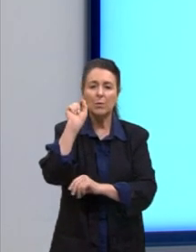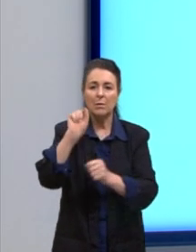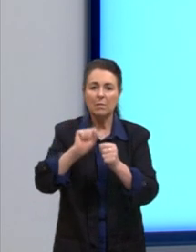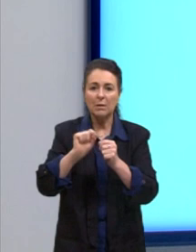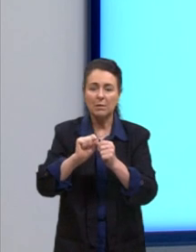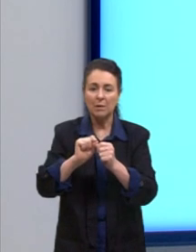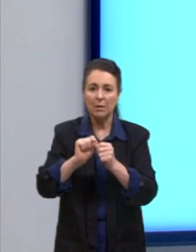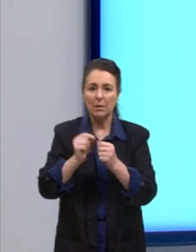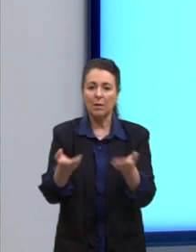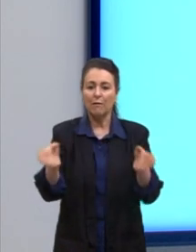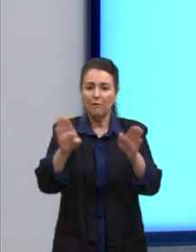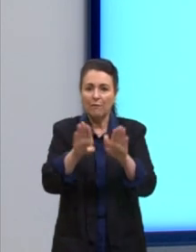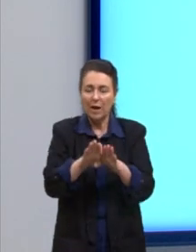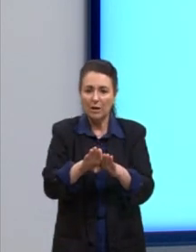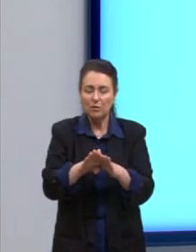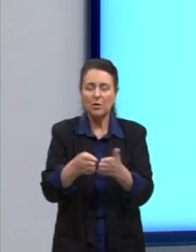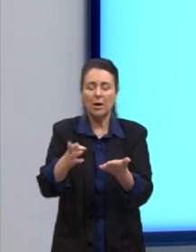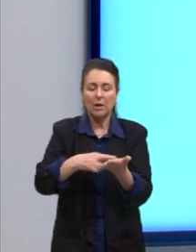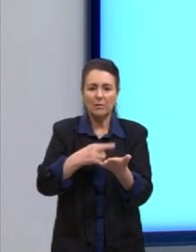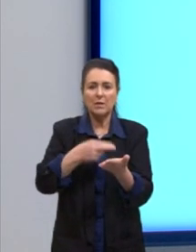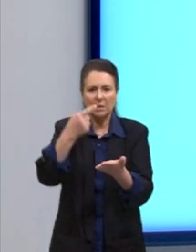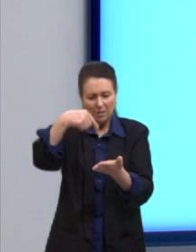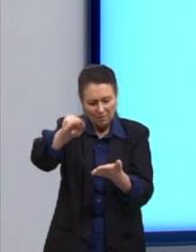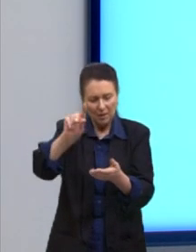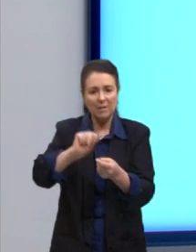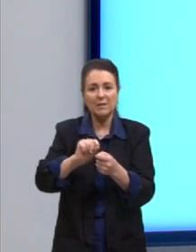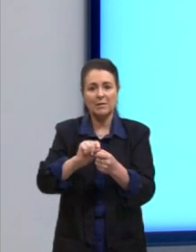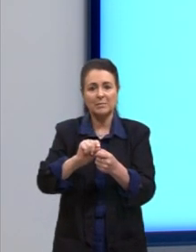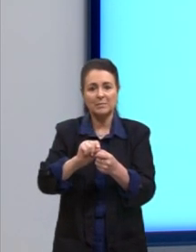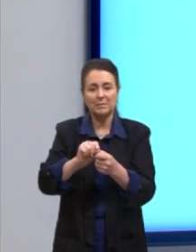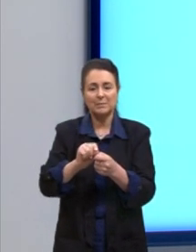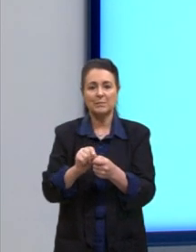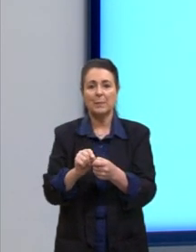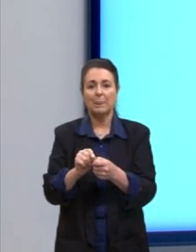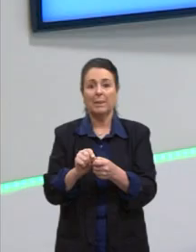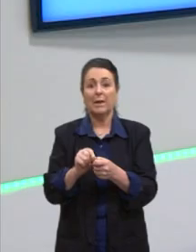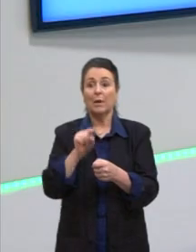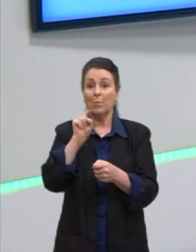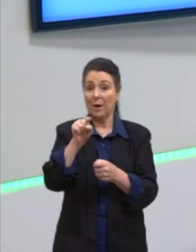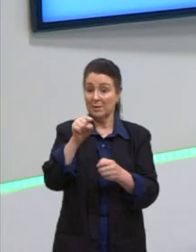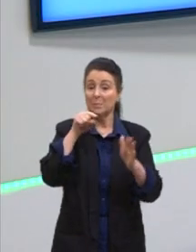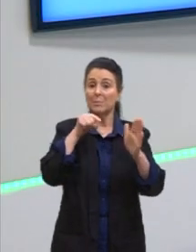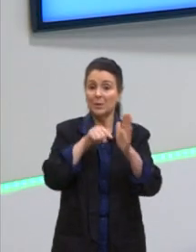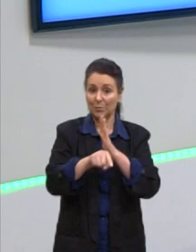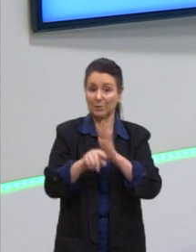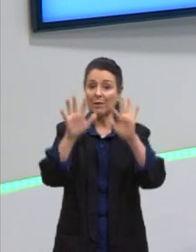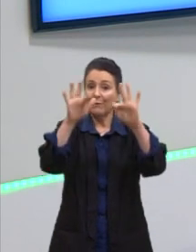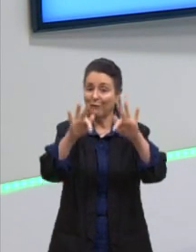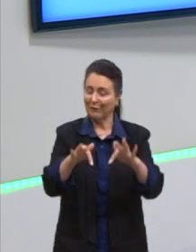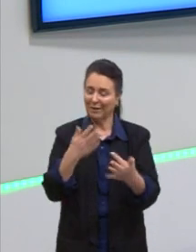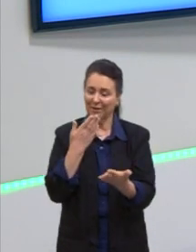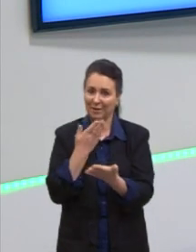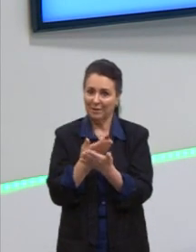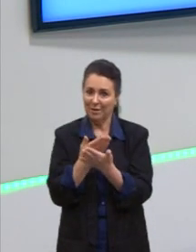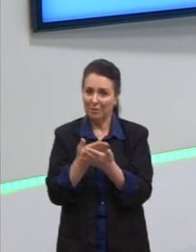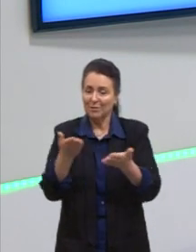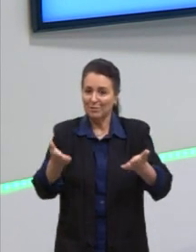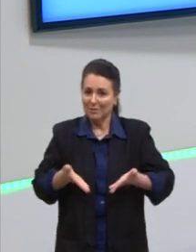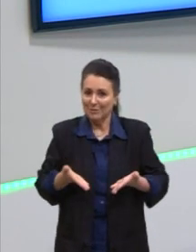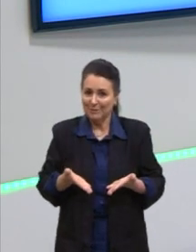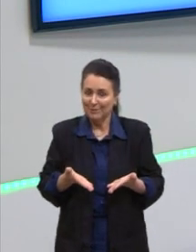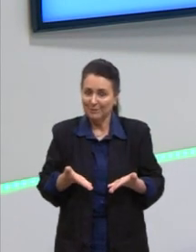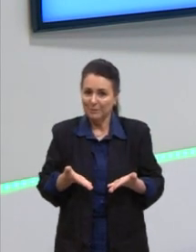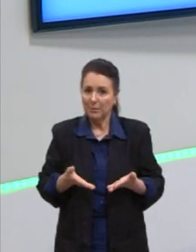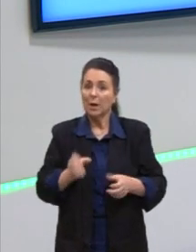a revista, vá e faça. Com essa questão aqui, chegamos ao fim da nossa aula de hoje.